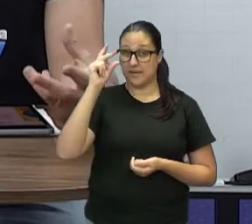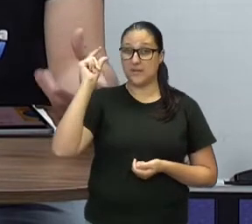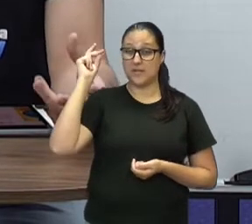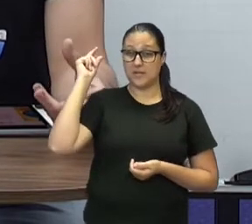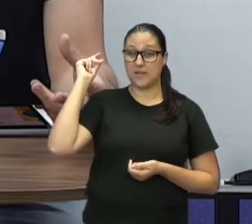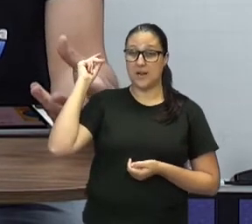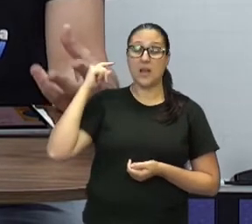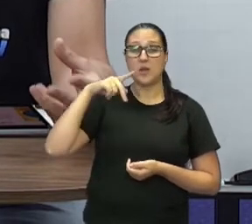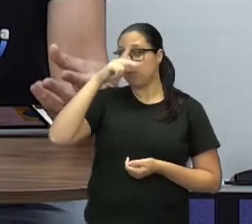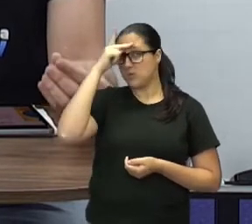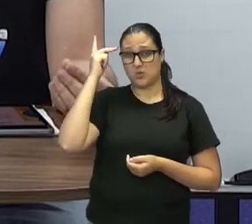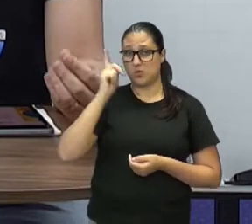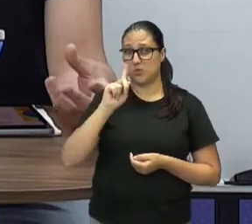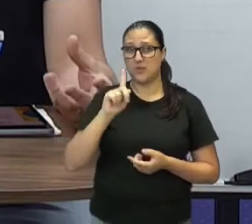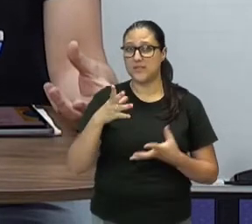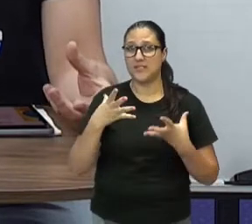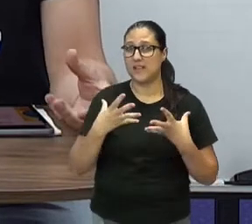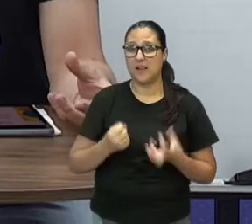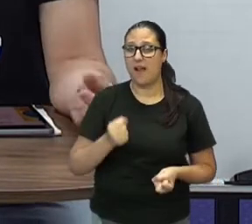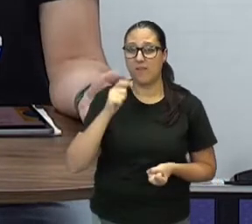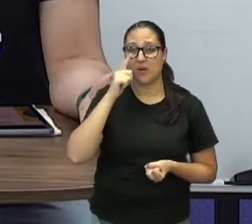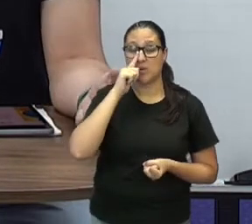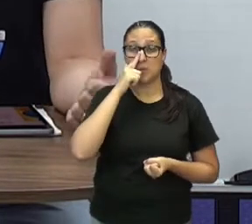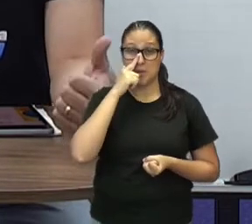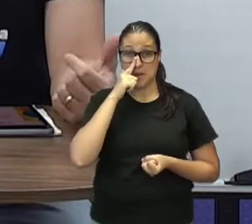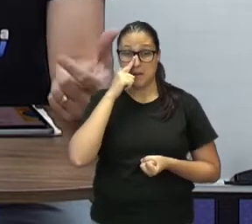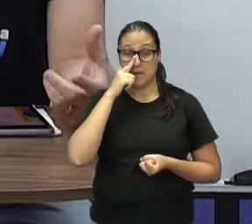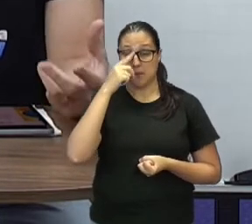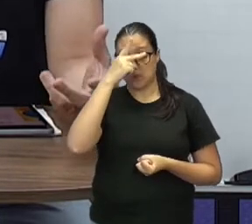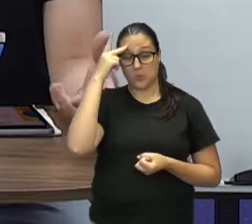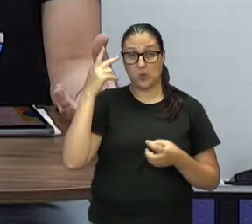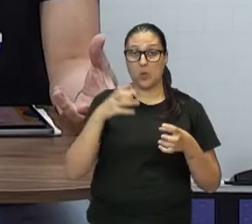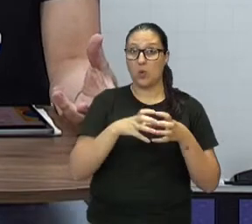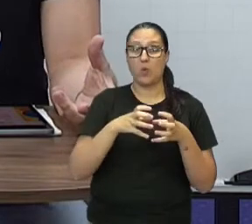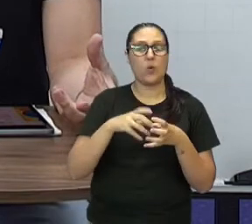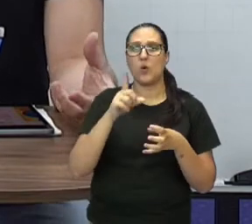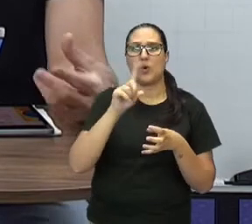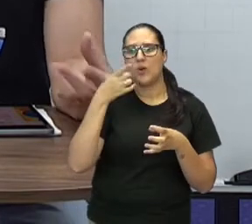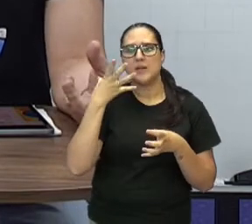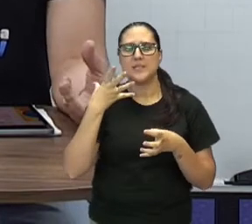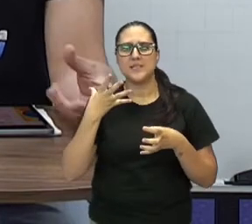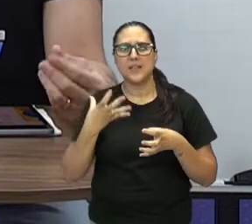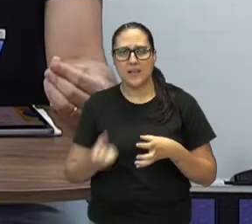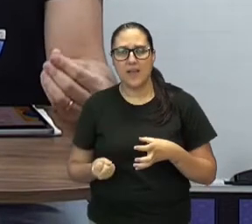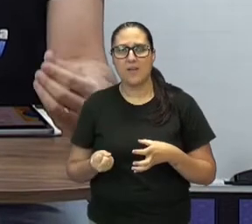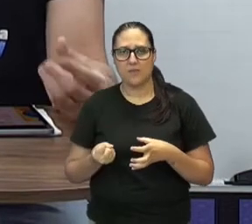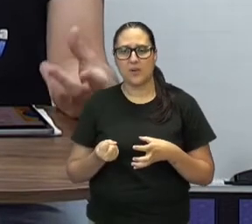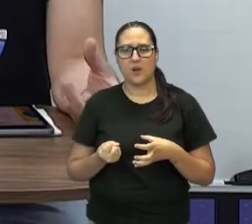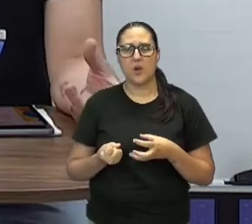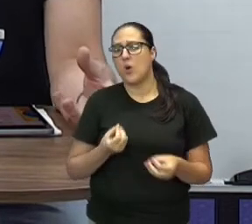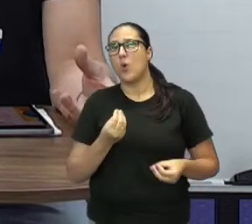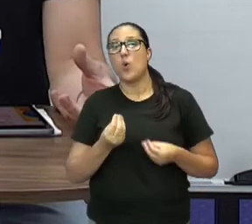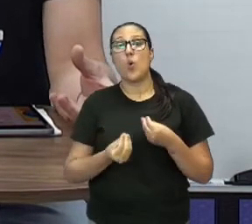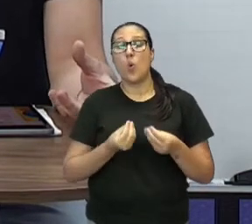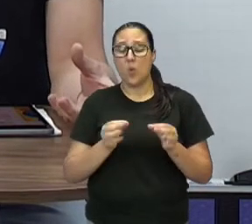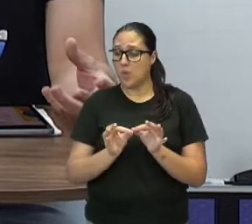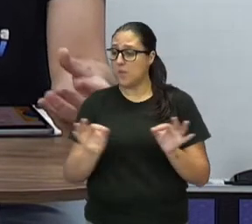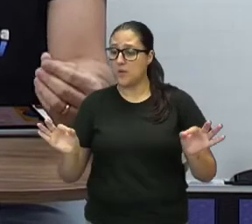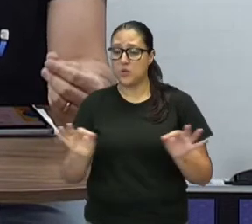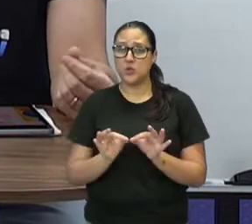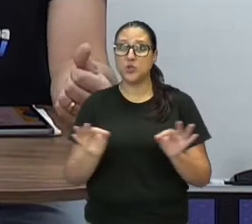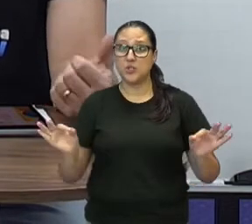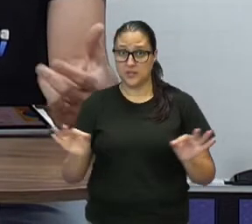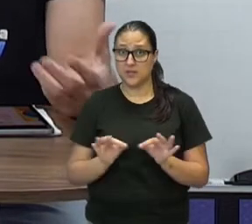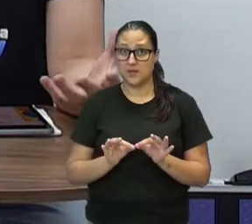não aceitavam, os gregos, os pitagóricos, não aceitavam que, como isso, como que a medida aí da